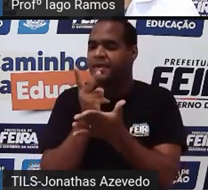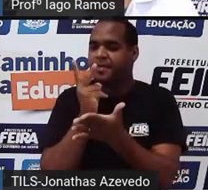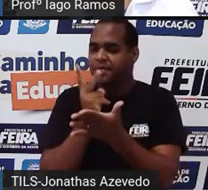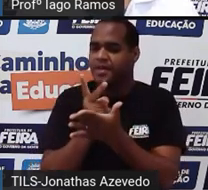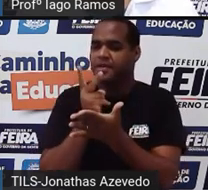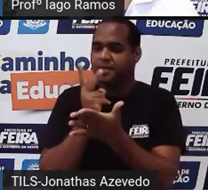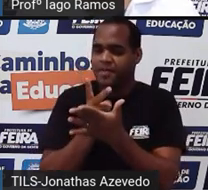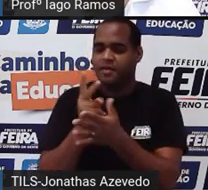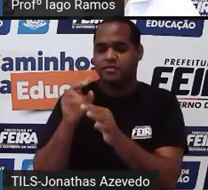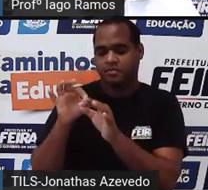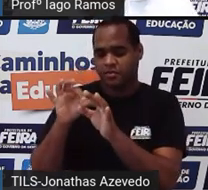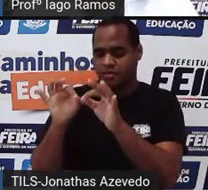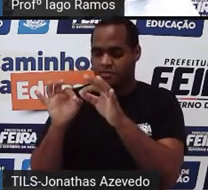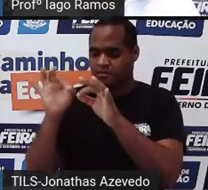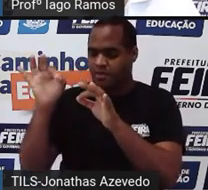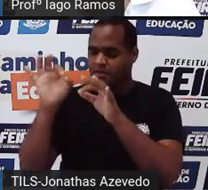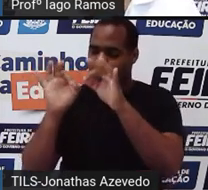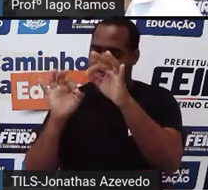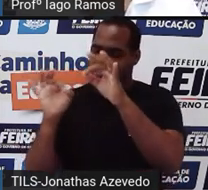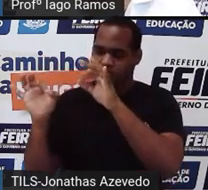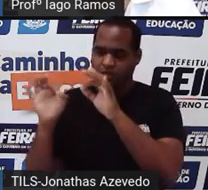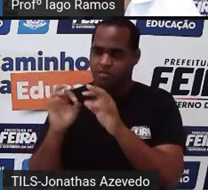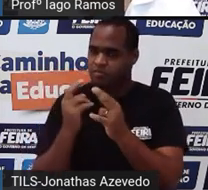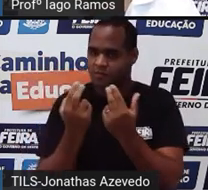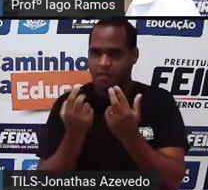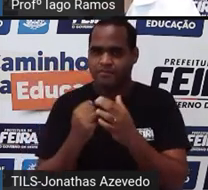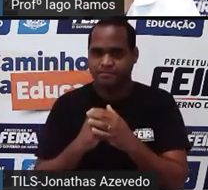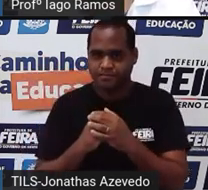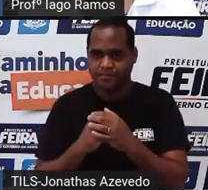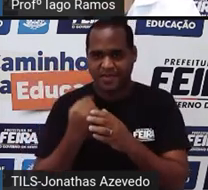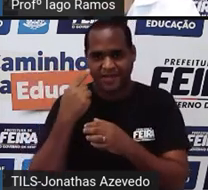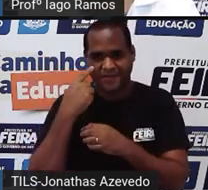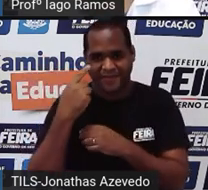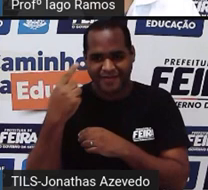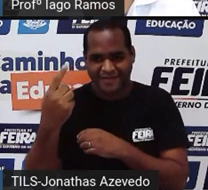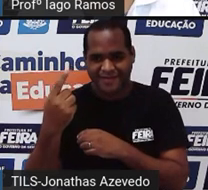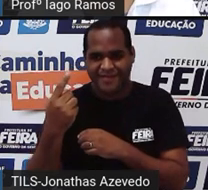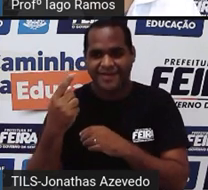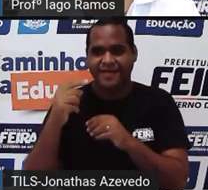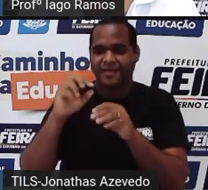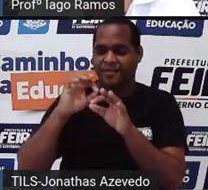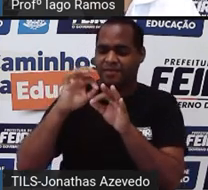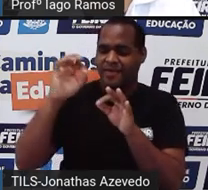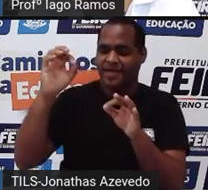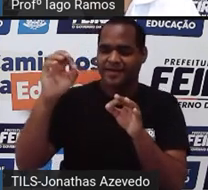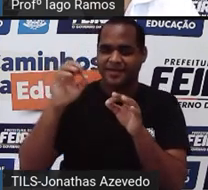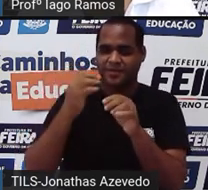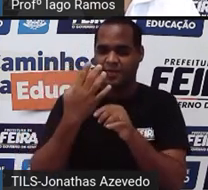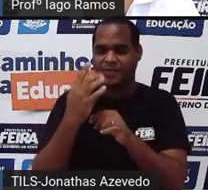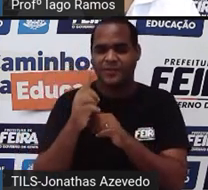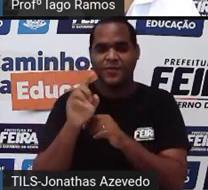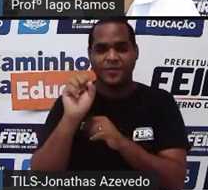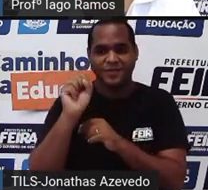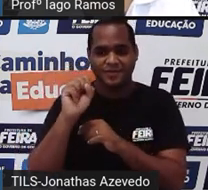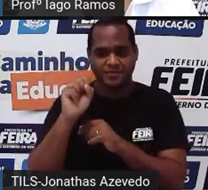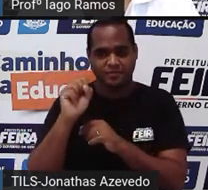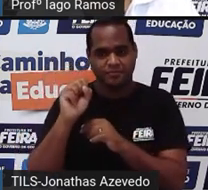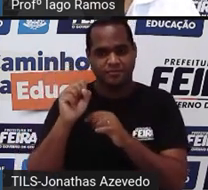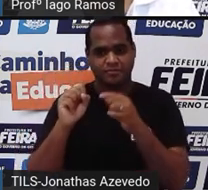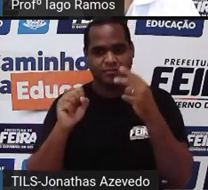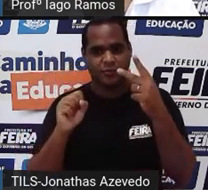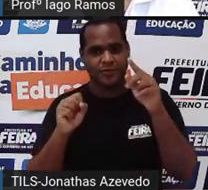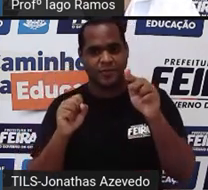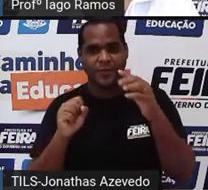da figura. Veja que na maior, os lados aumentaram, ó, 4,8. Na